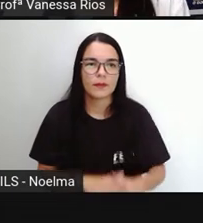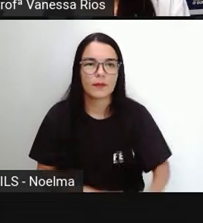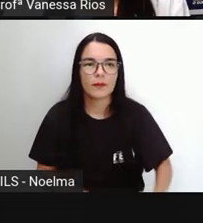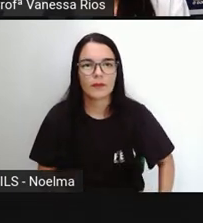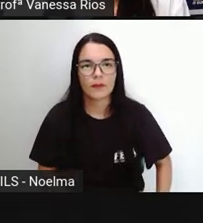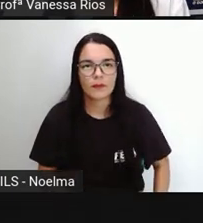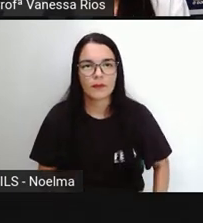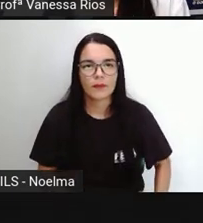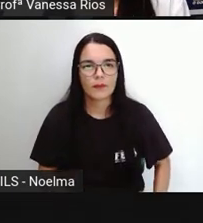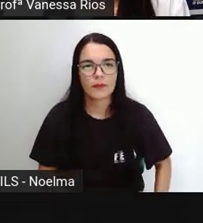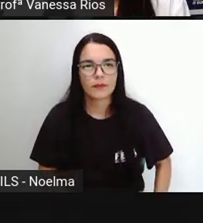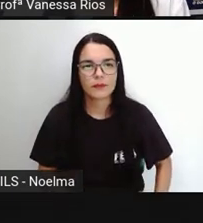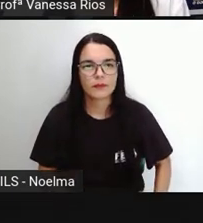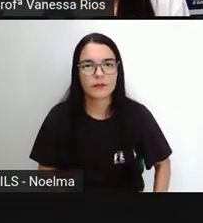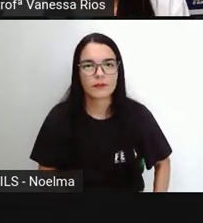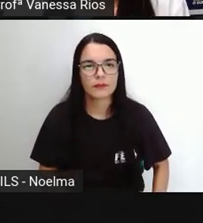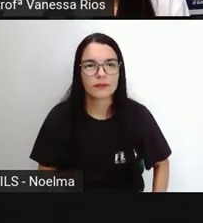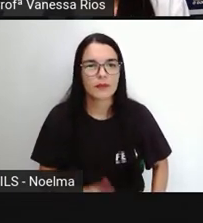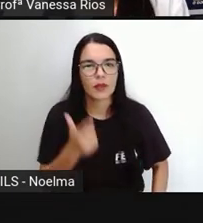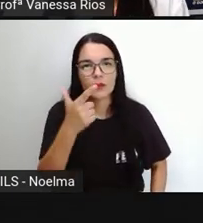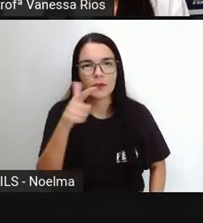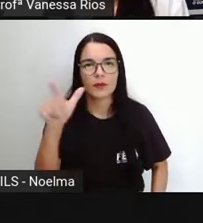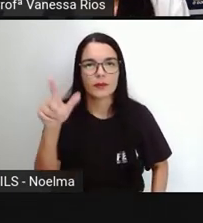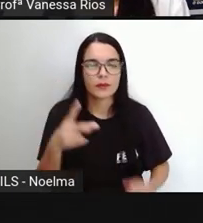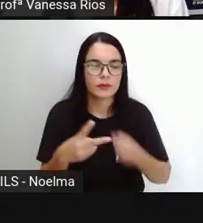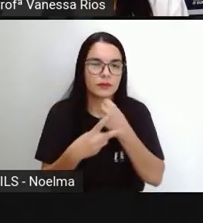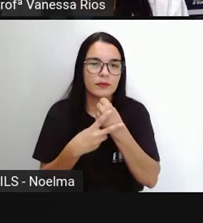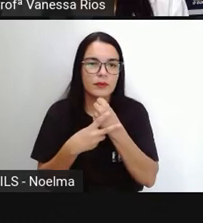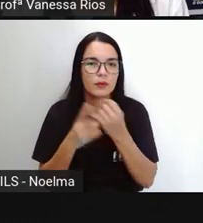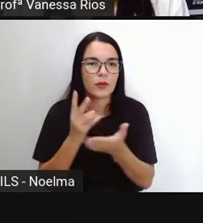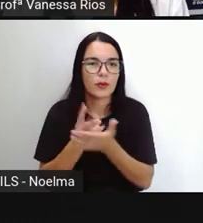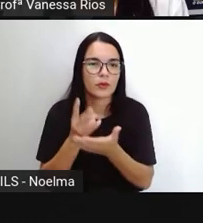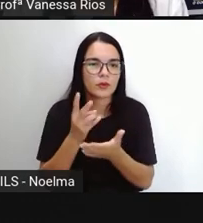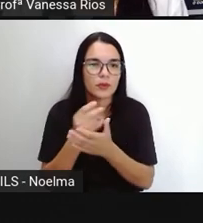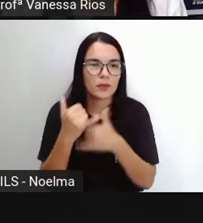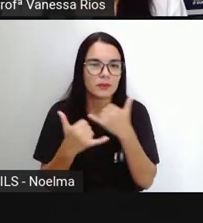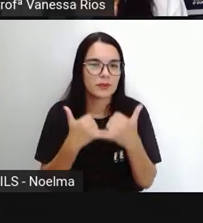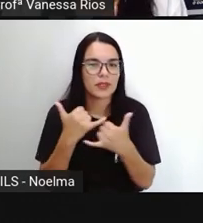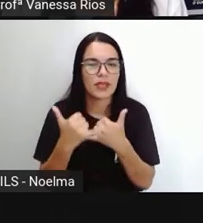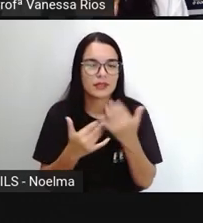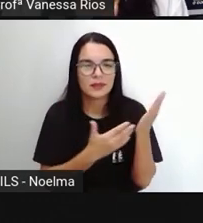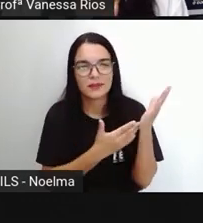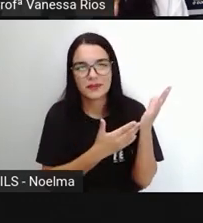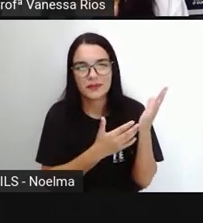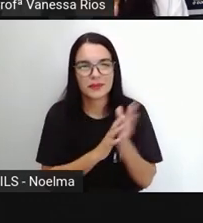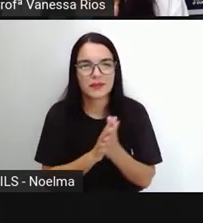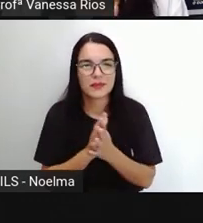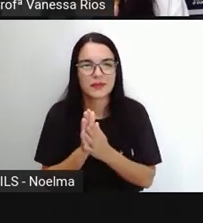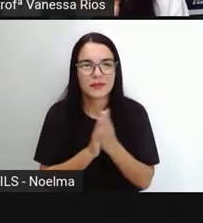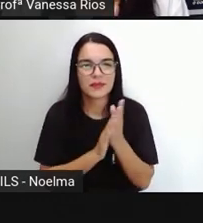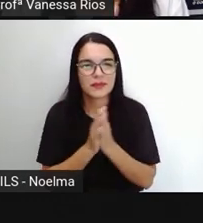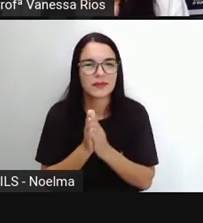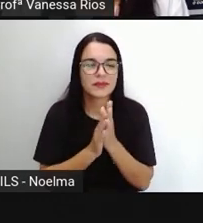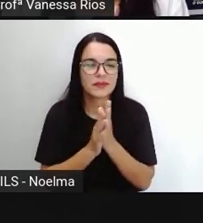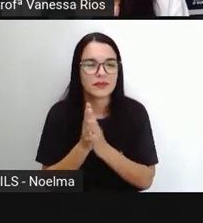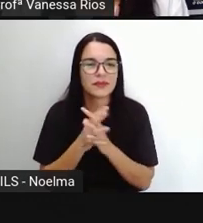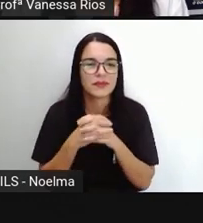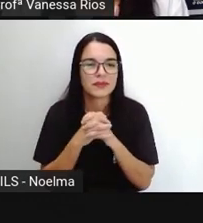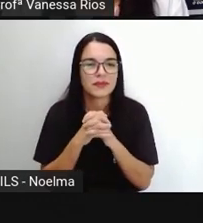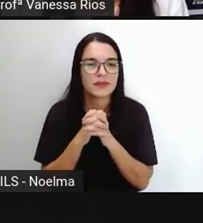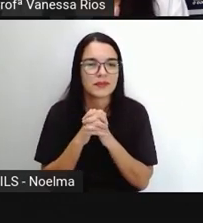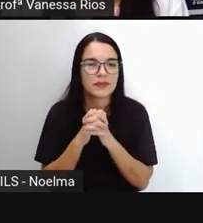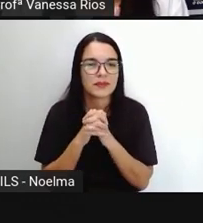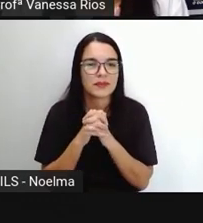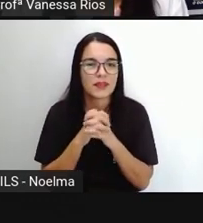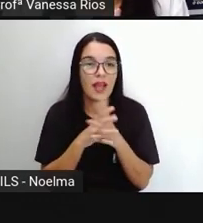outro, outro verbo. A gente continua a nossa brincadeira de bingo. E aí, no nosso bingo, a palavra